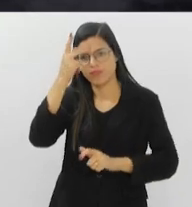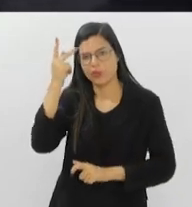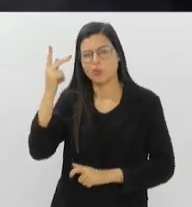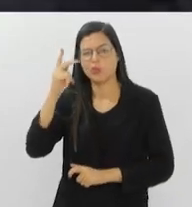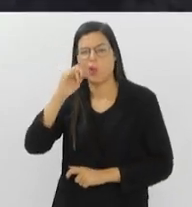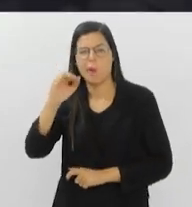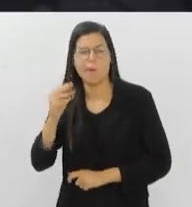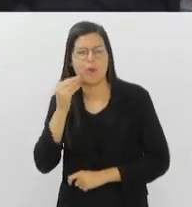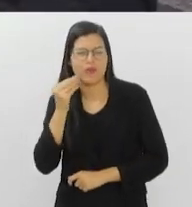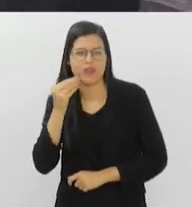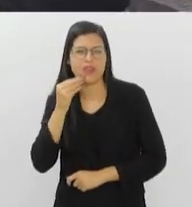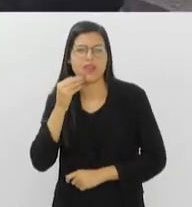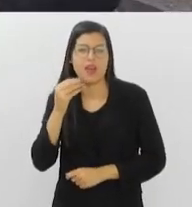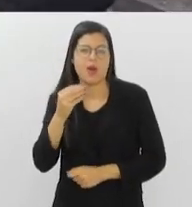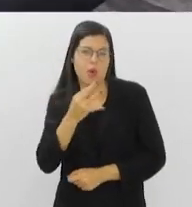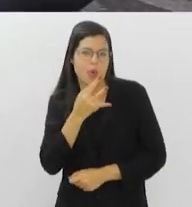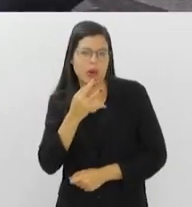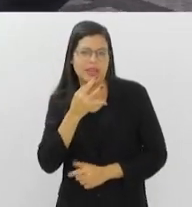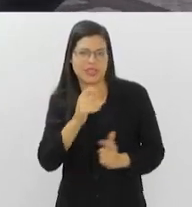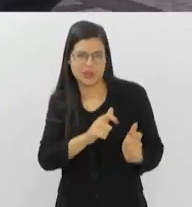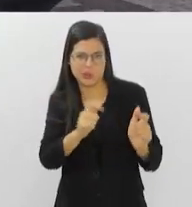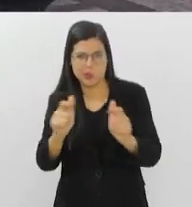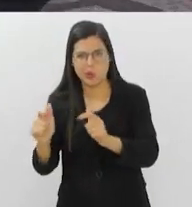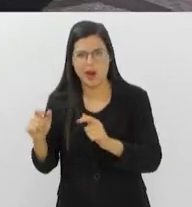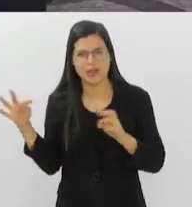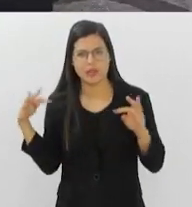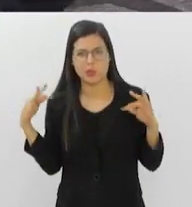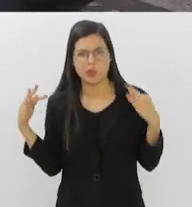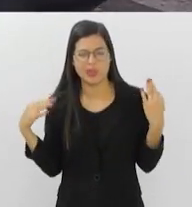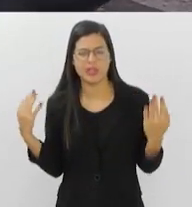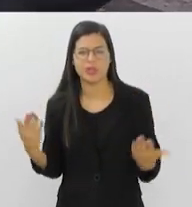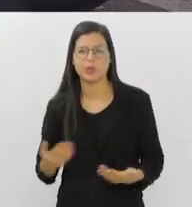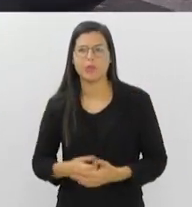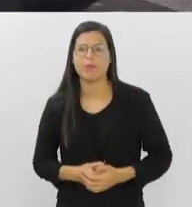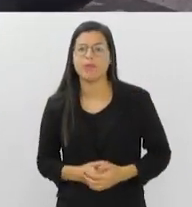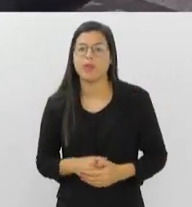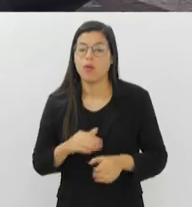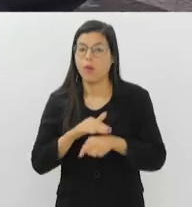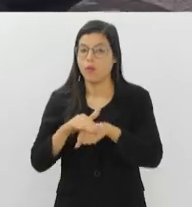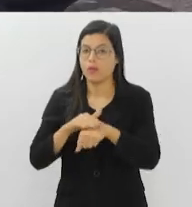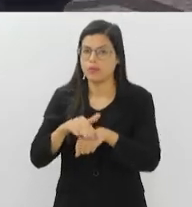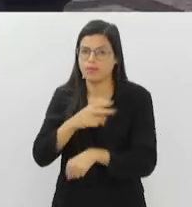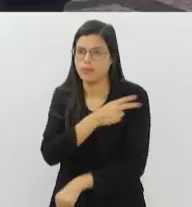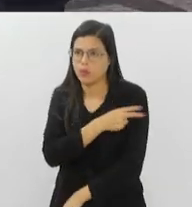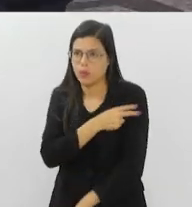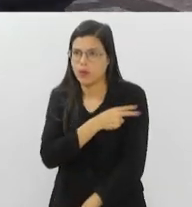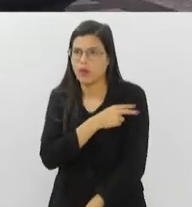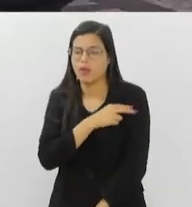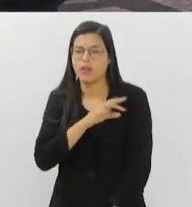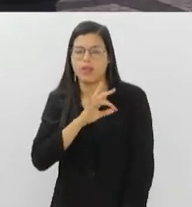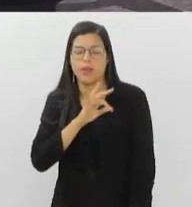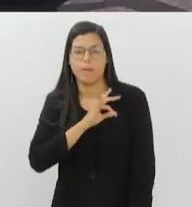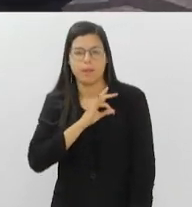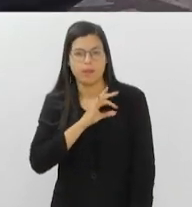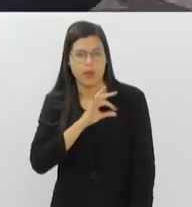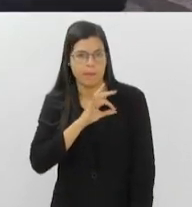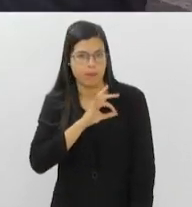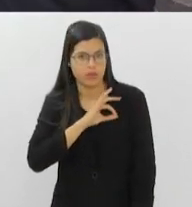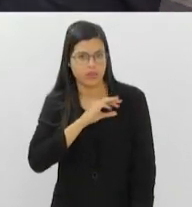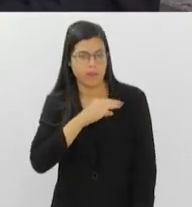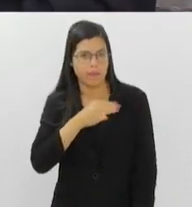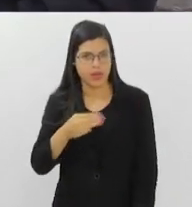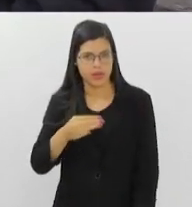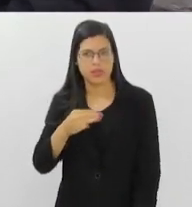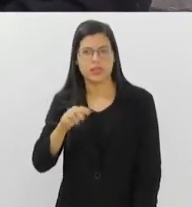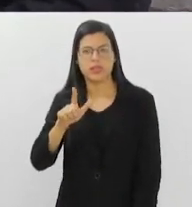o nosso estado, pontos turísticos aqui da nossa cidade. Vamos conversar essa manhã com o Coronel da PM, o Alisson Scherr, que é comandante do Batalhão de